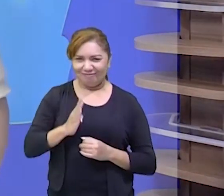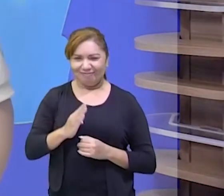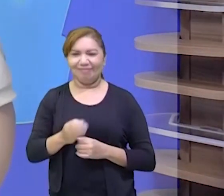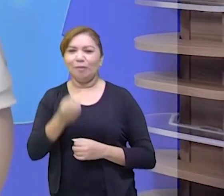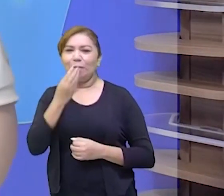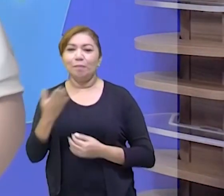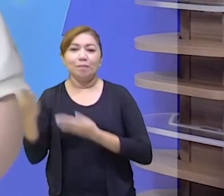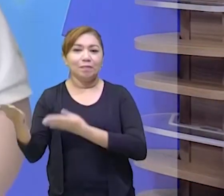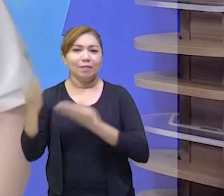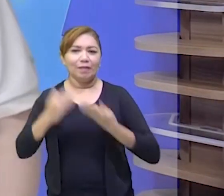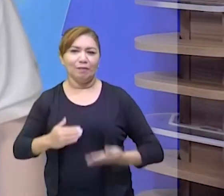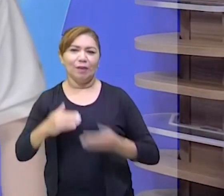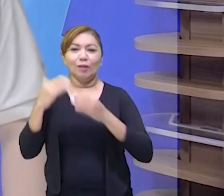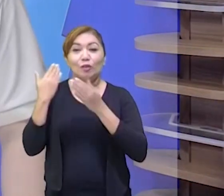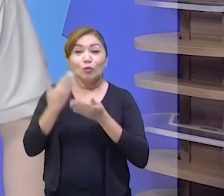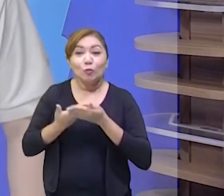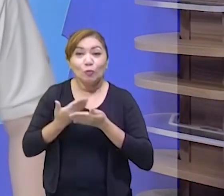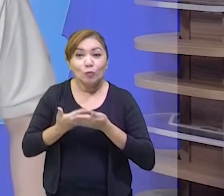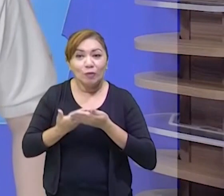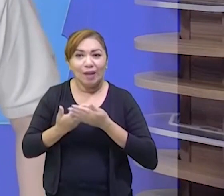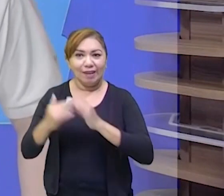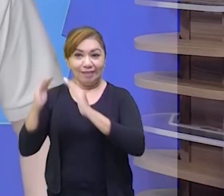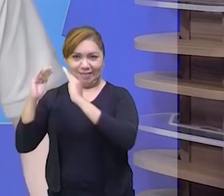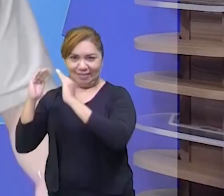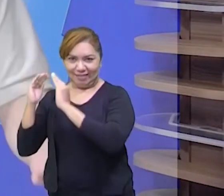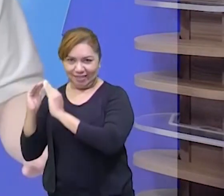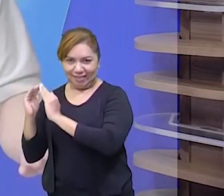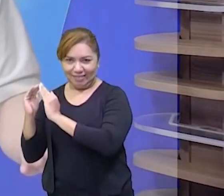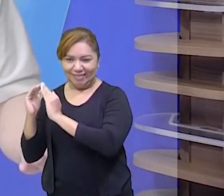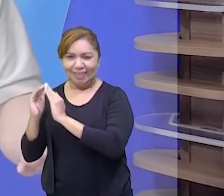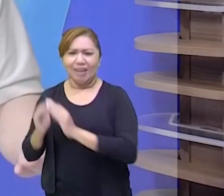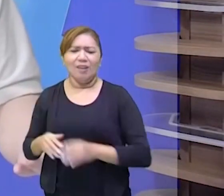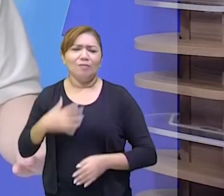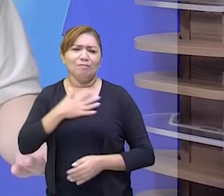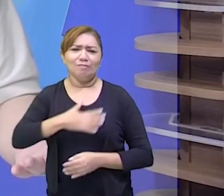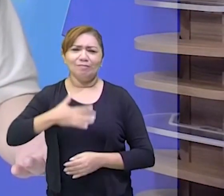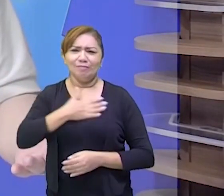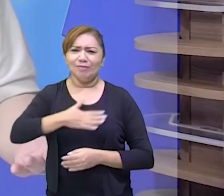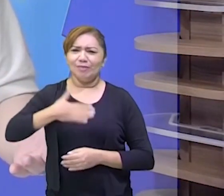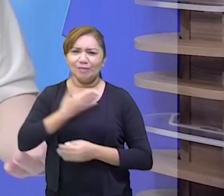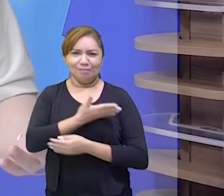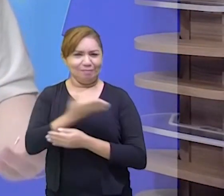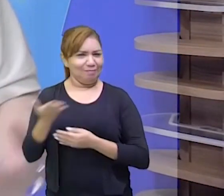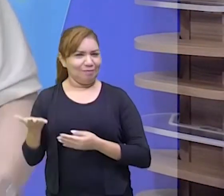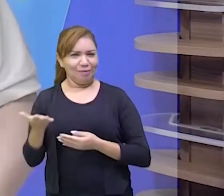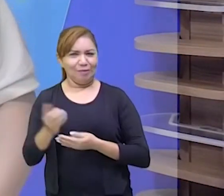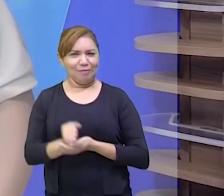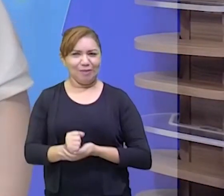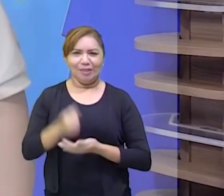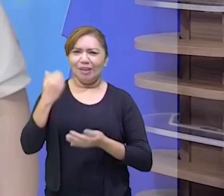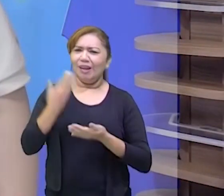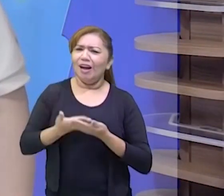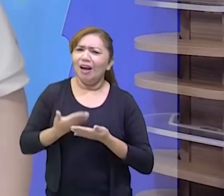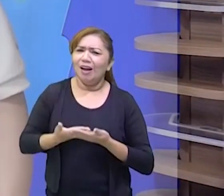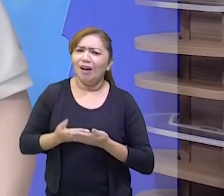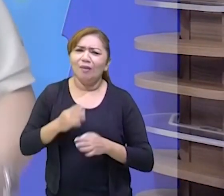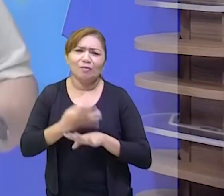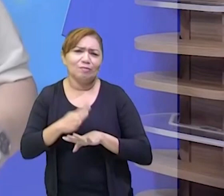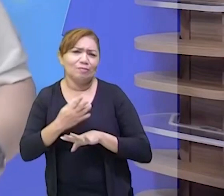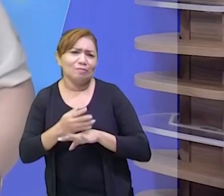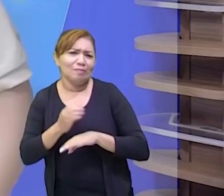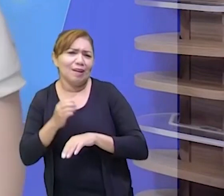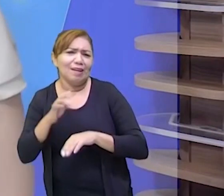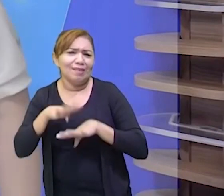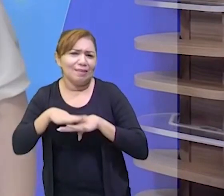Seja bem-vindo a mais um Aula em Casa. É uma satisfação enorme estar aqui com vocês para mais uma aula de matemática.